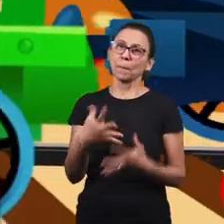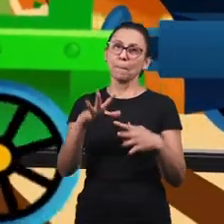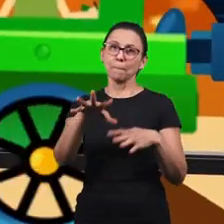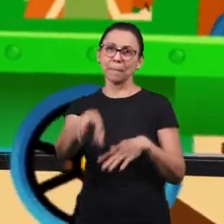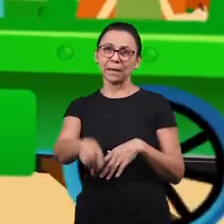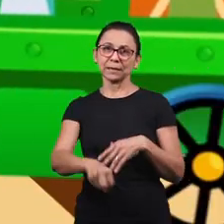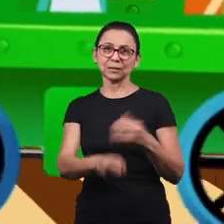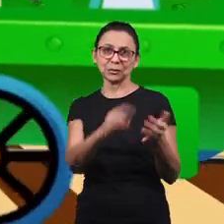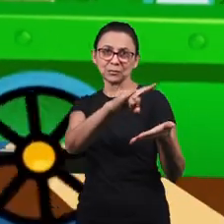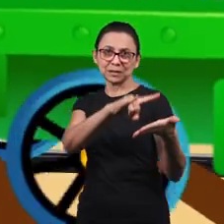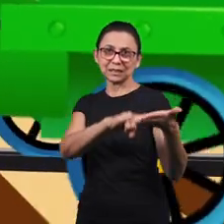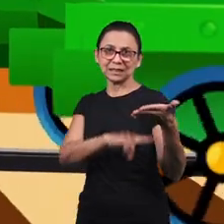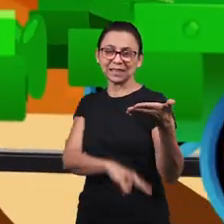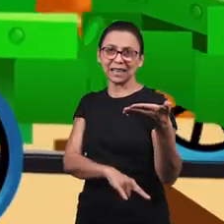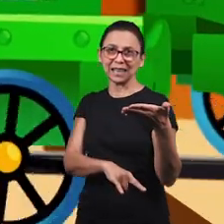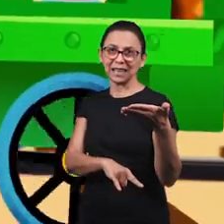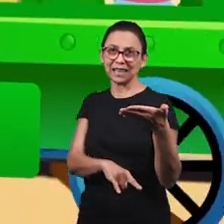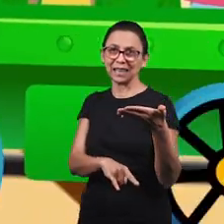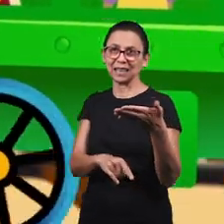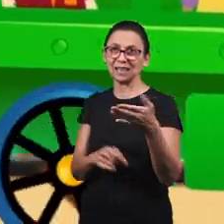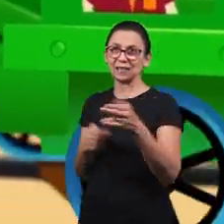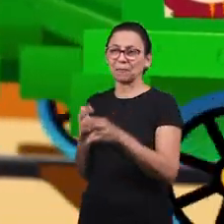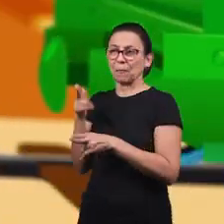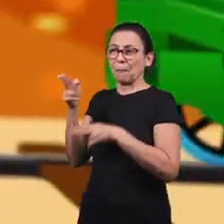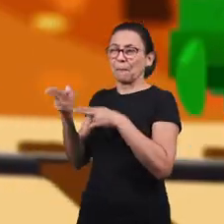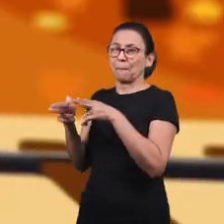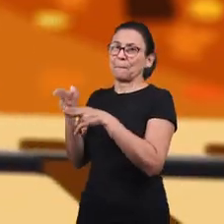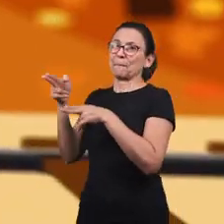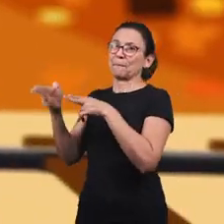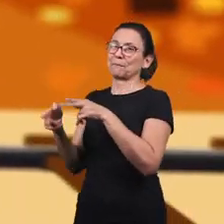bilhete e de passagem nesse trem